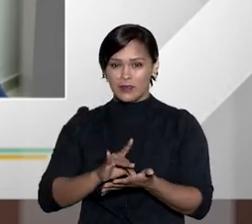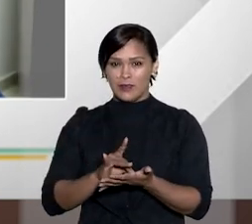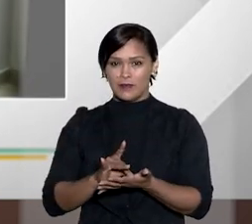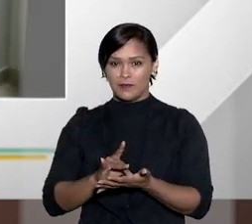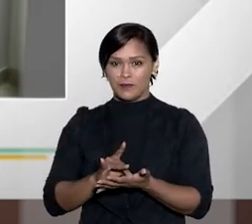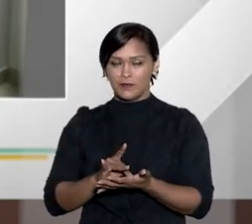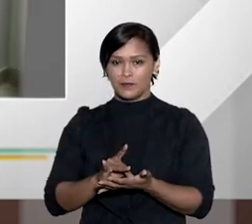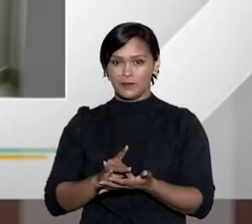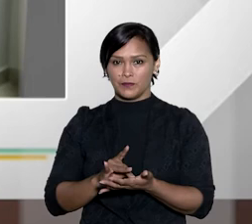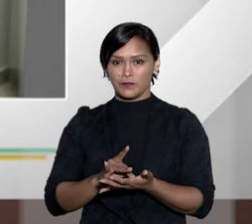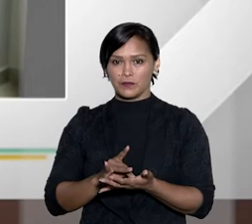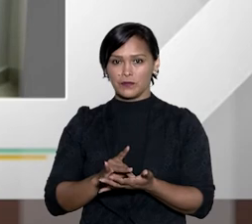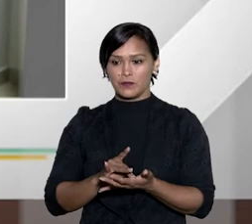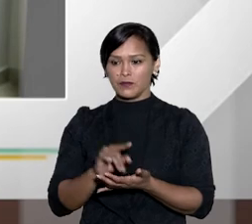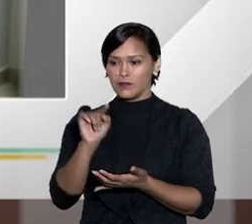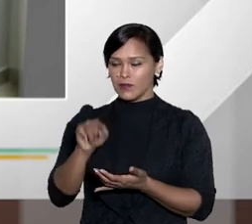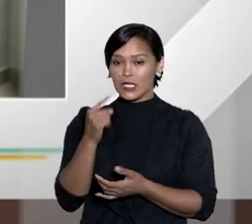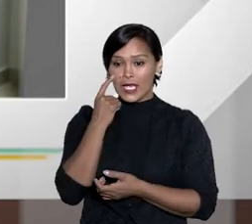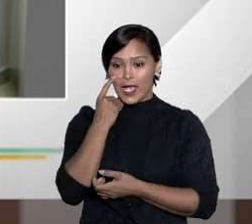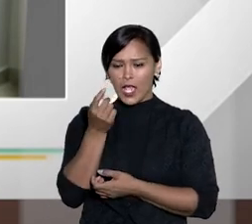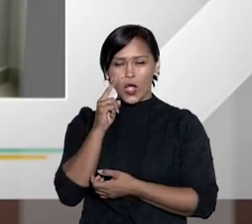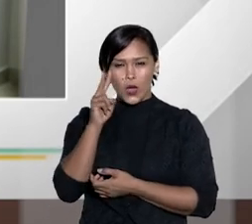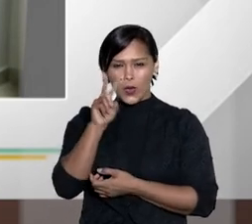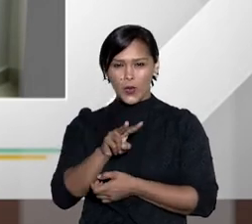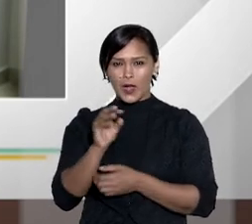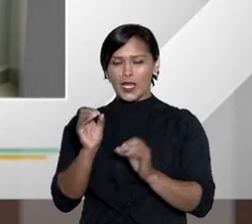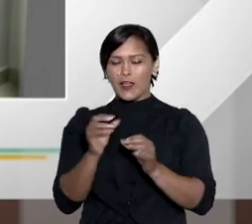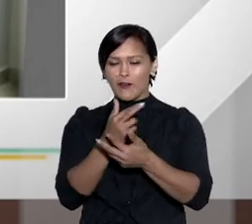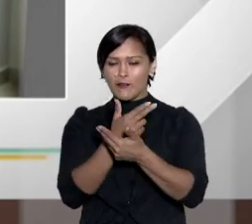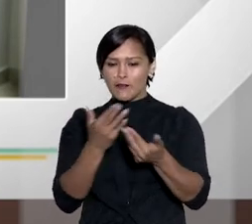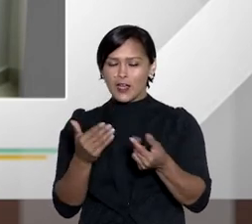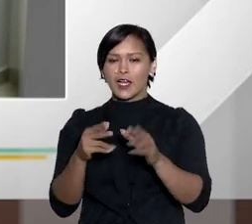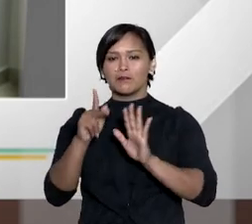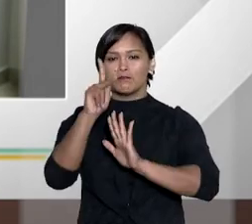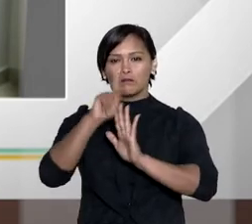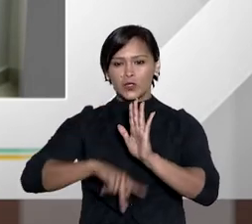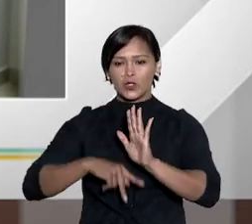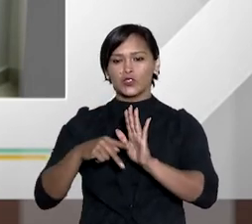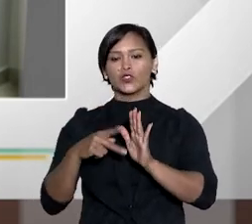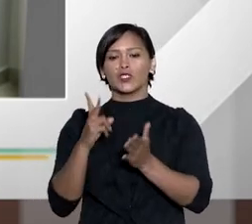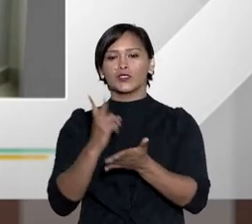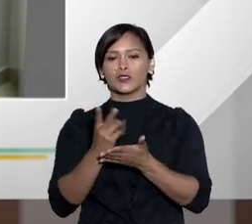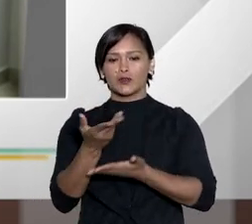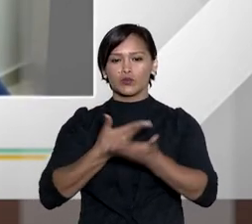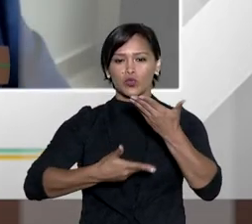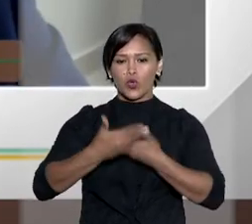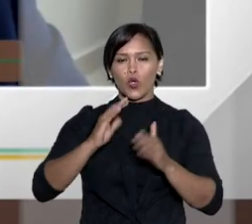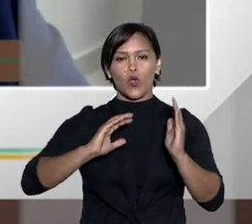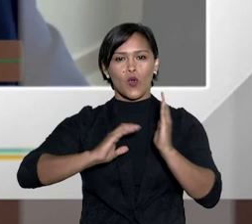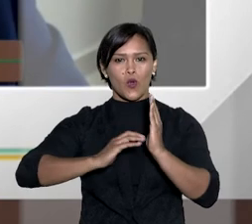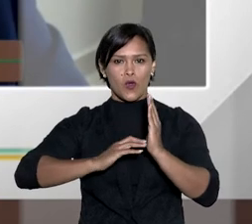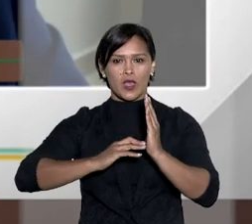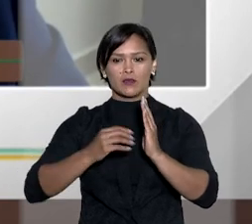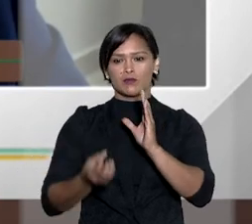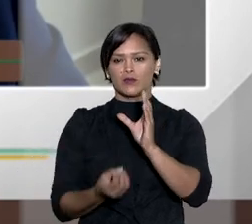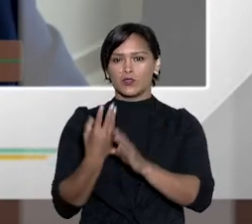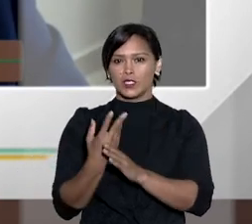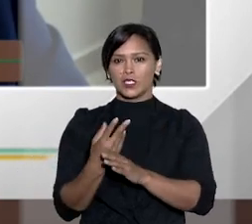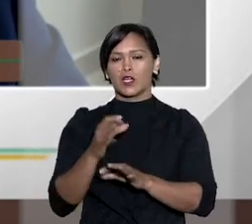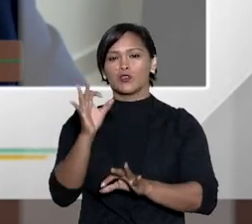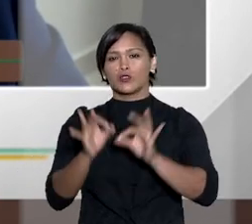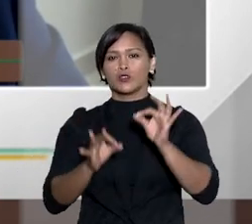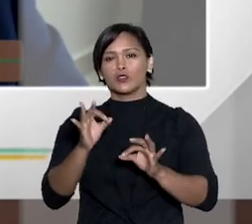Fátima a ideia realmente ela interessante tanto que existem diversos projetos em